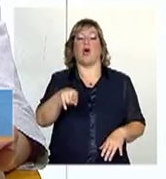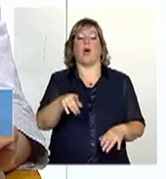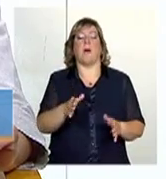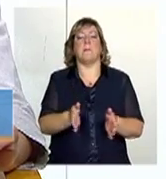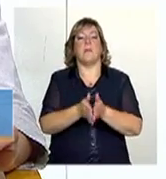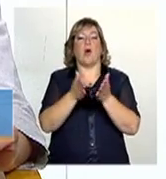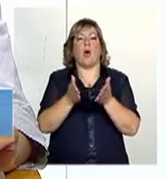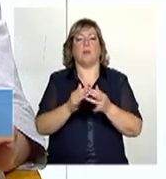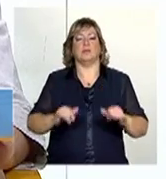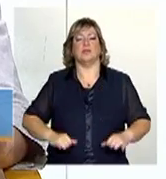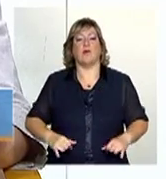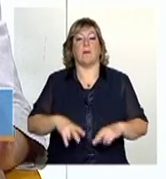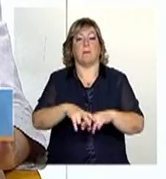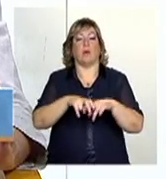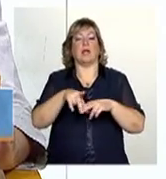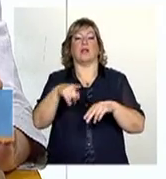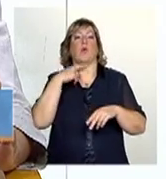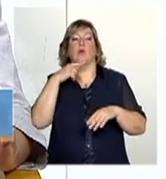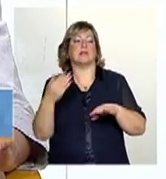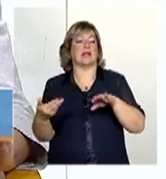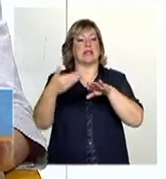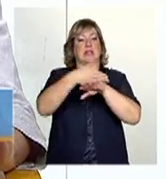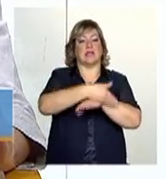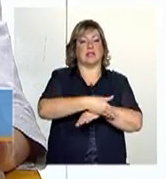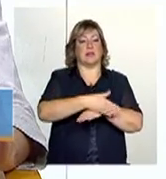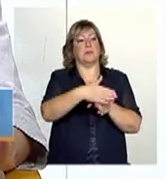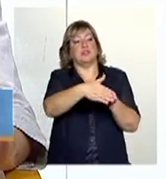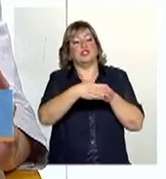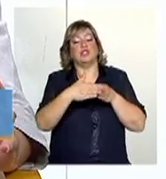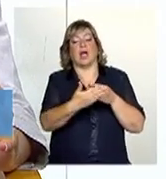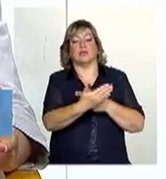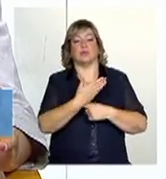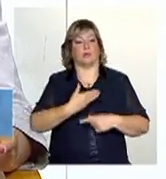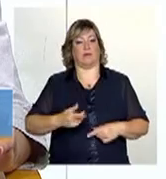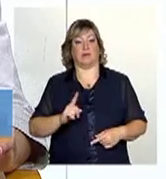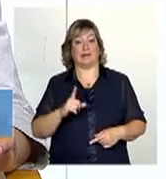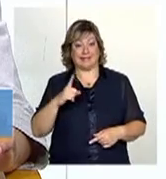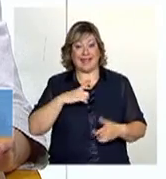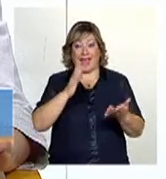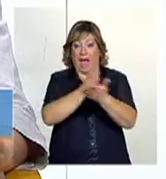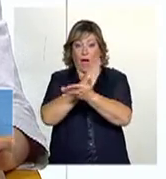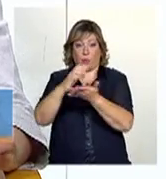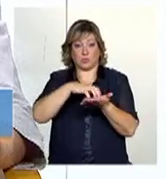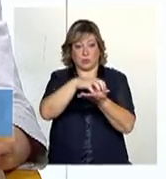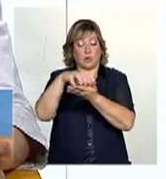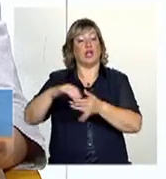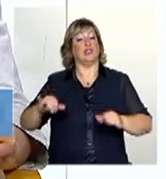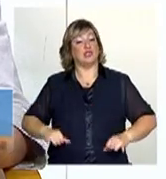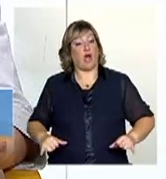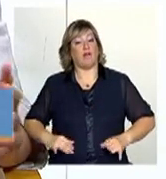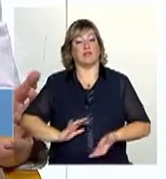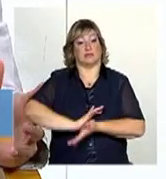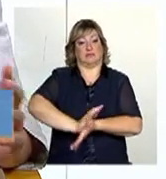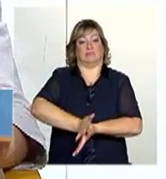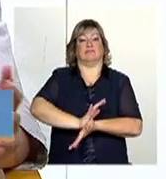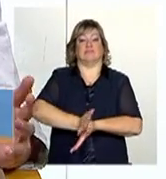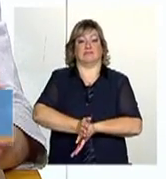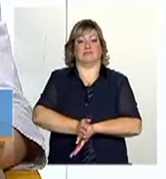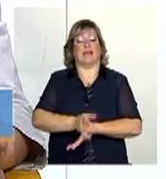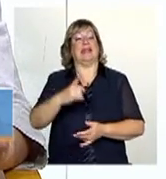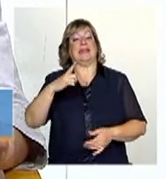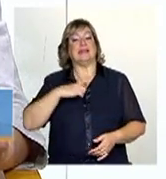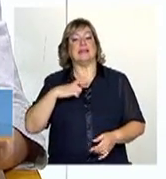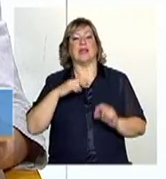visibilidade. Alguns grupos no Brasil sofrem preconceitos, enfim, né? E tem características socioculturais